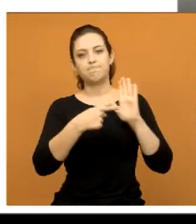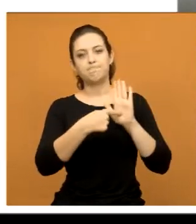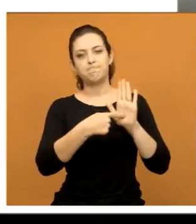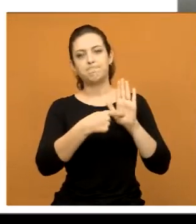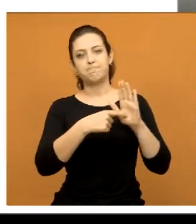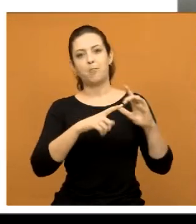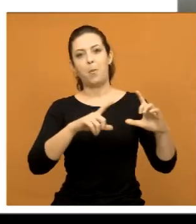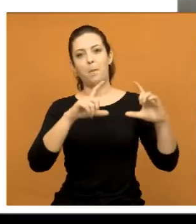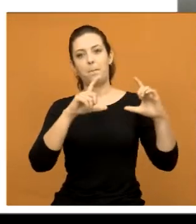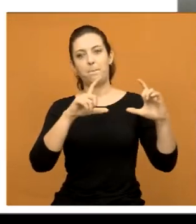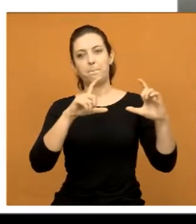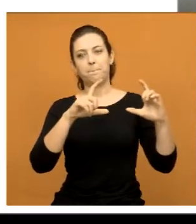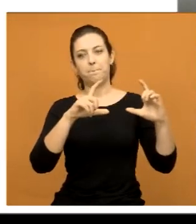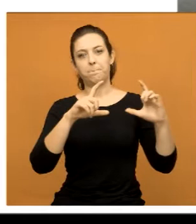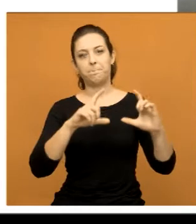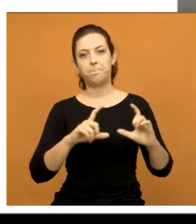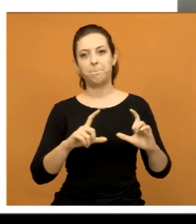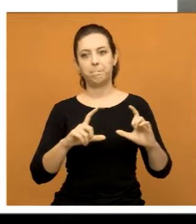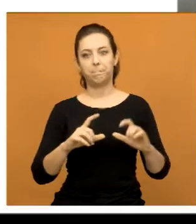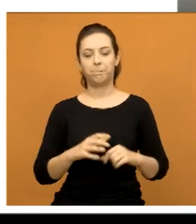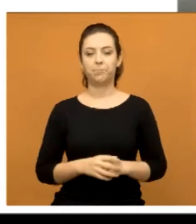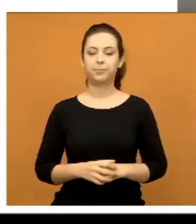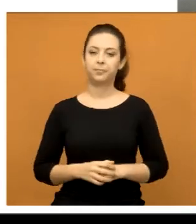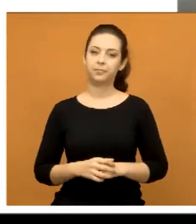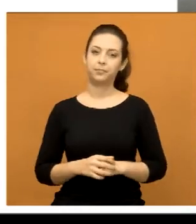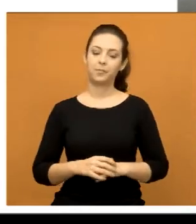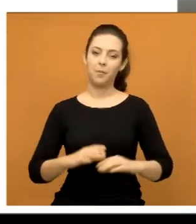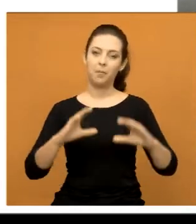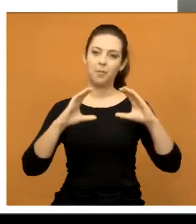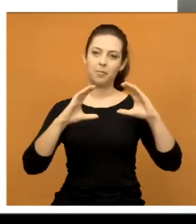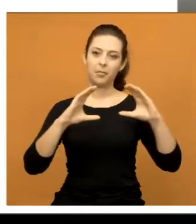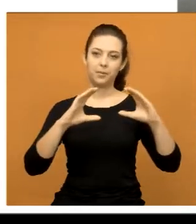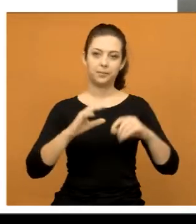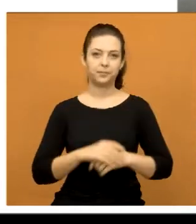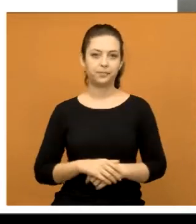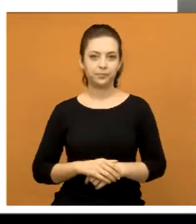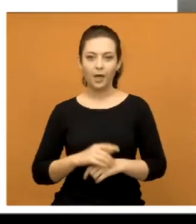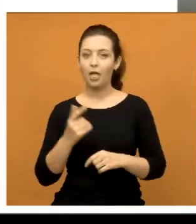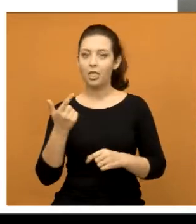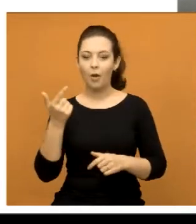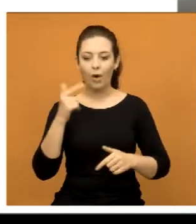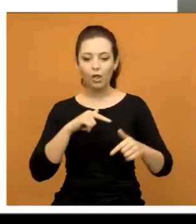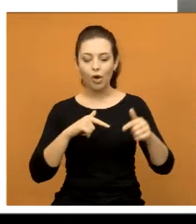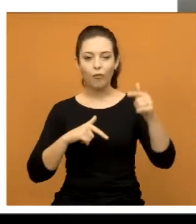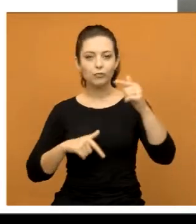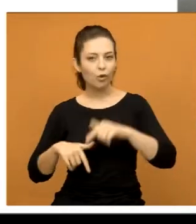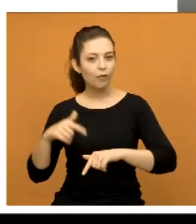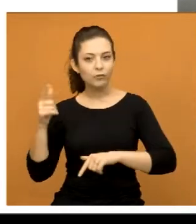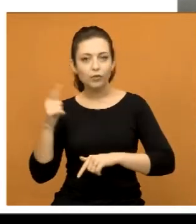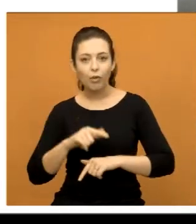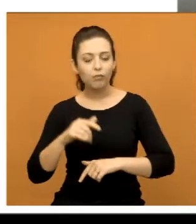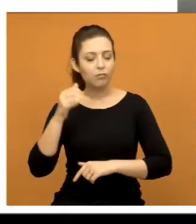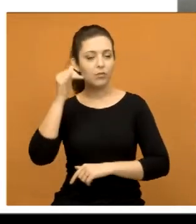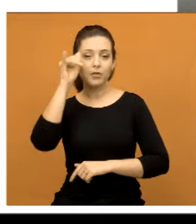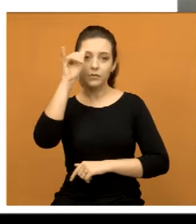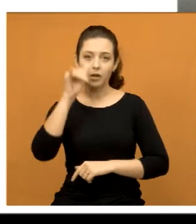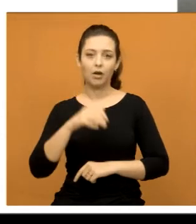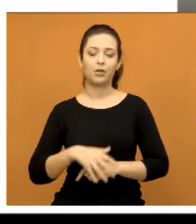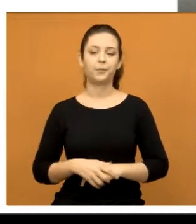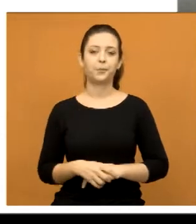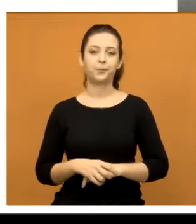ali para não correr risco demais de acidente naquele local ali.